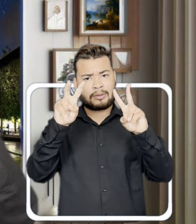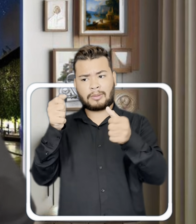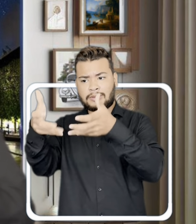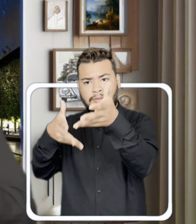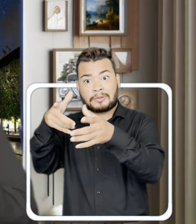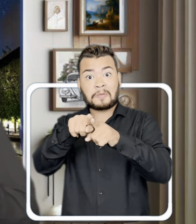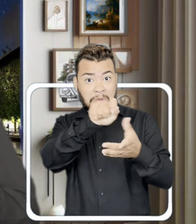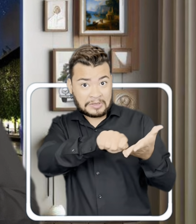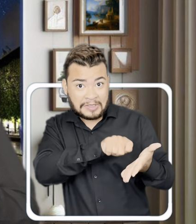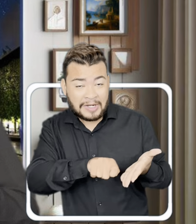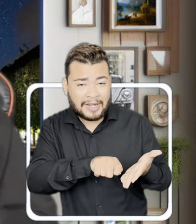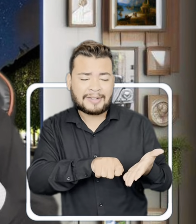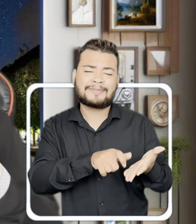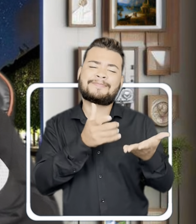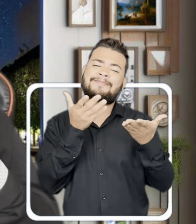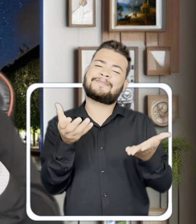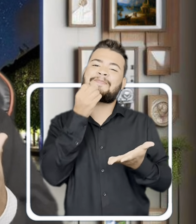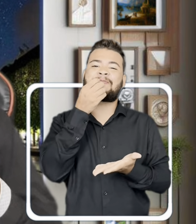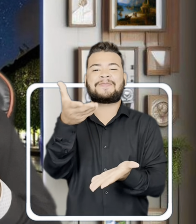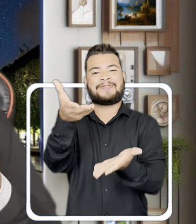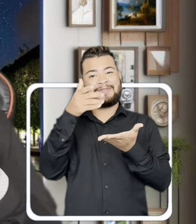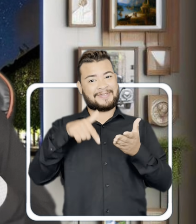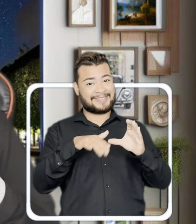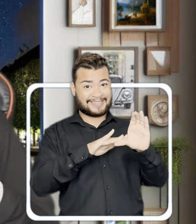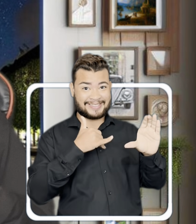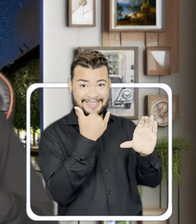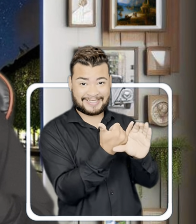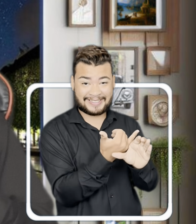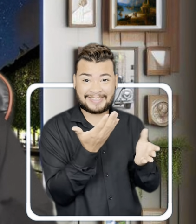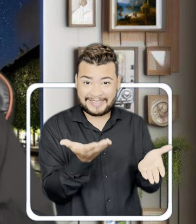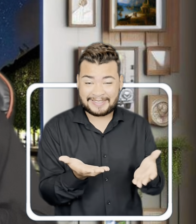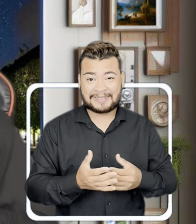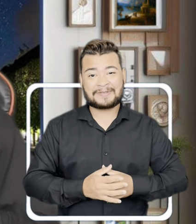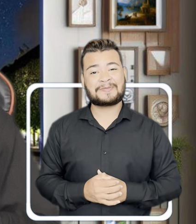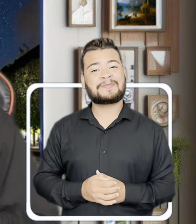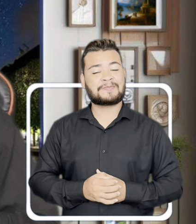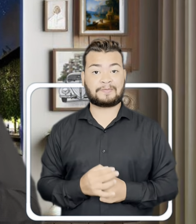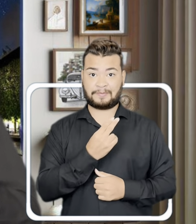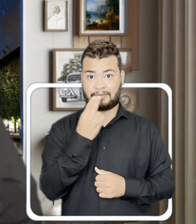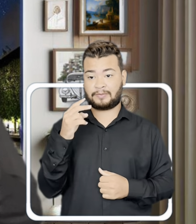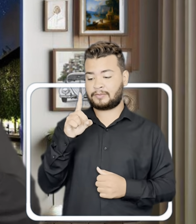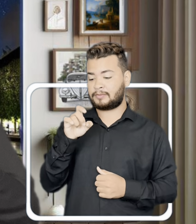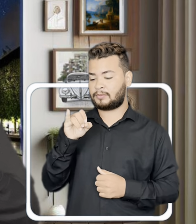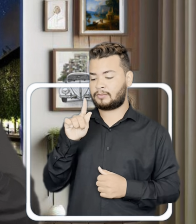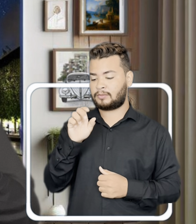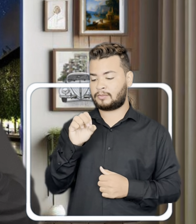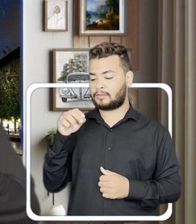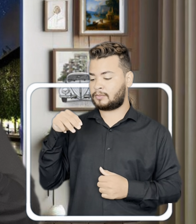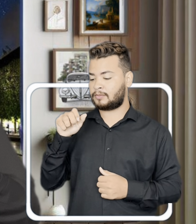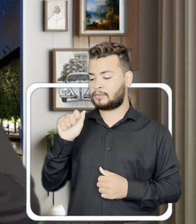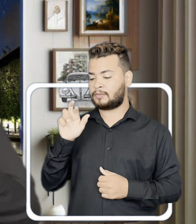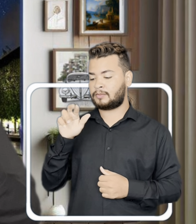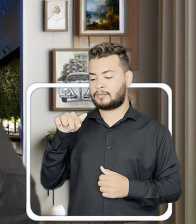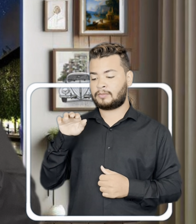língua de sinais e sua escrita? Seja muito bem-vindo ao canal Diogo Marques Libras. Me chamo Diogo